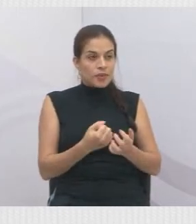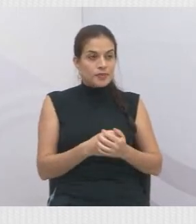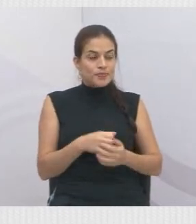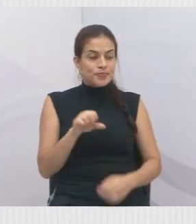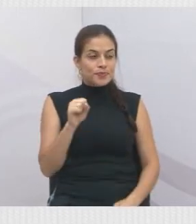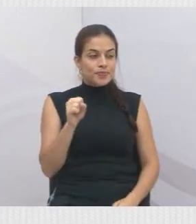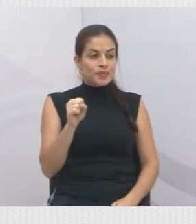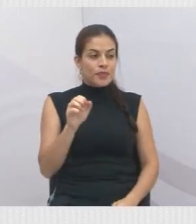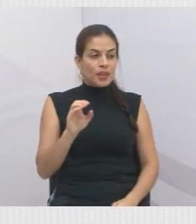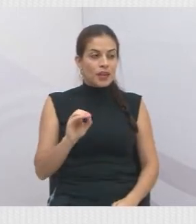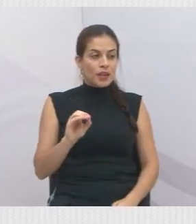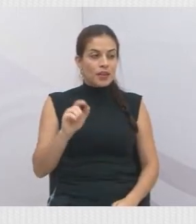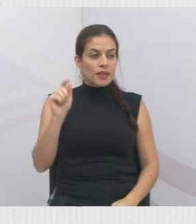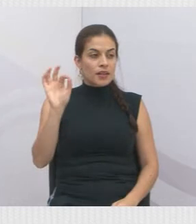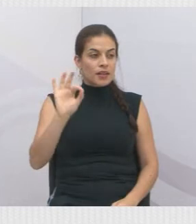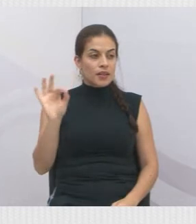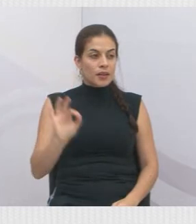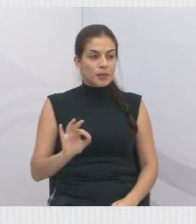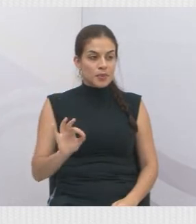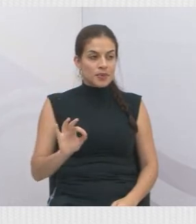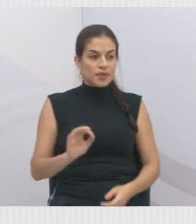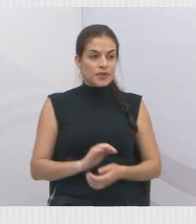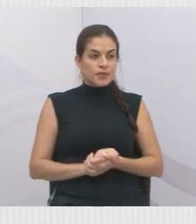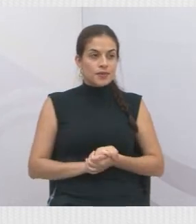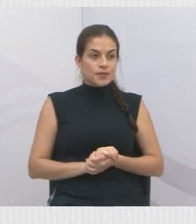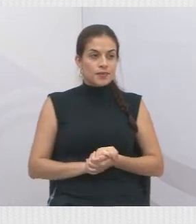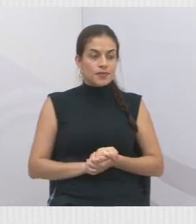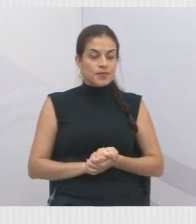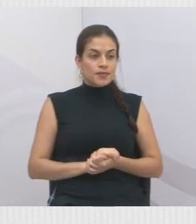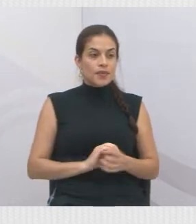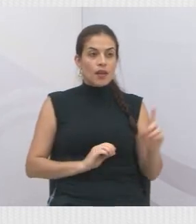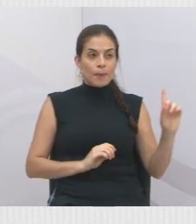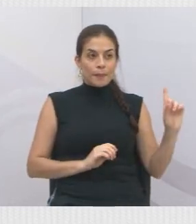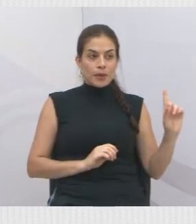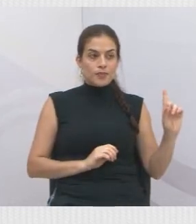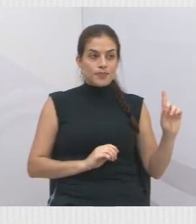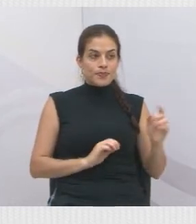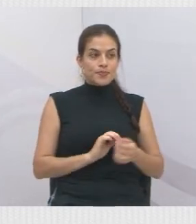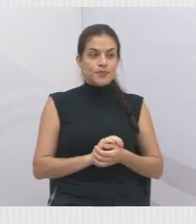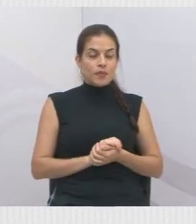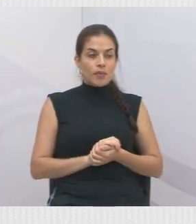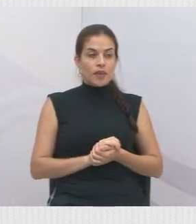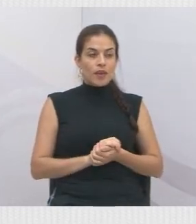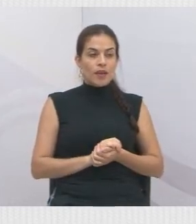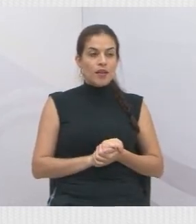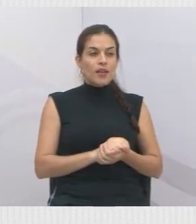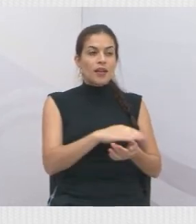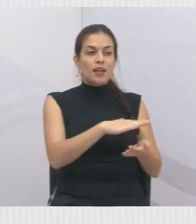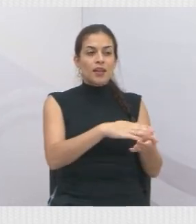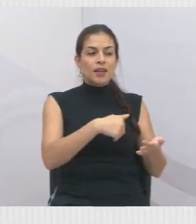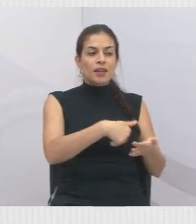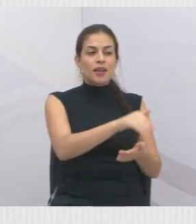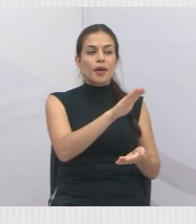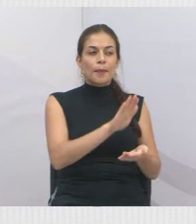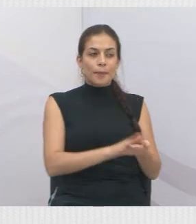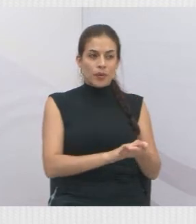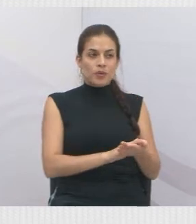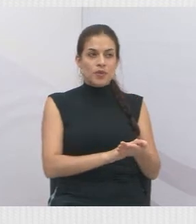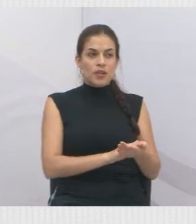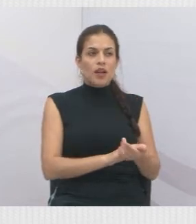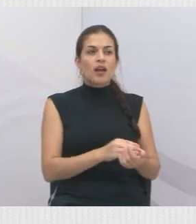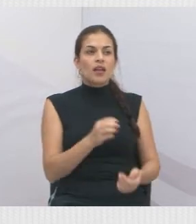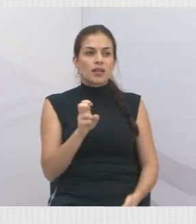demissão sem justa causa, ela cai para 20%. E também isso tem reflexo no aviso prévio, que o